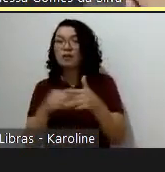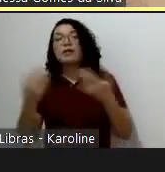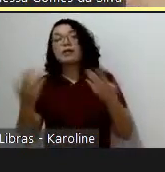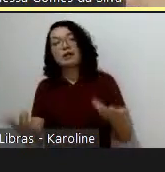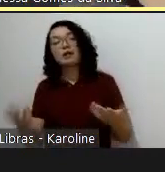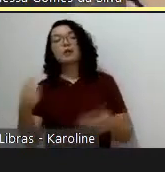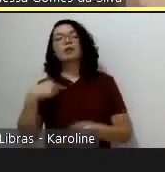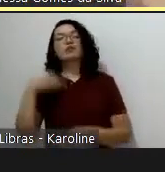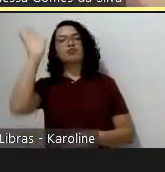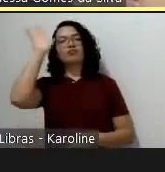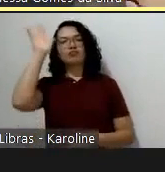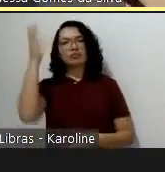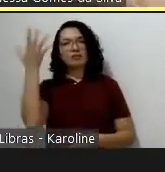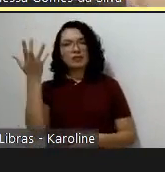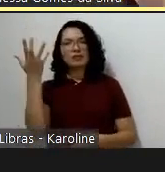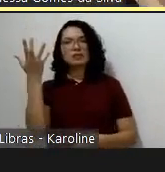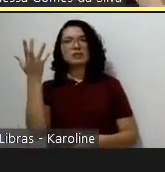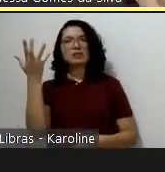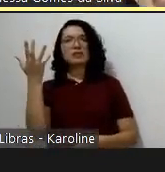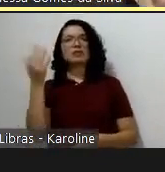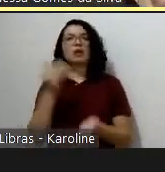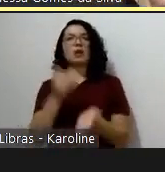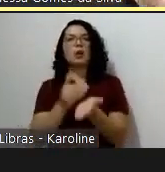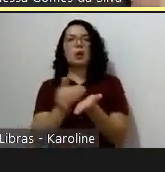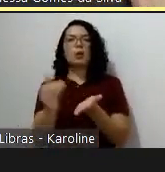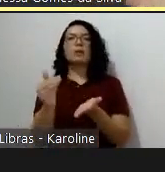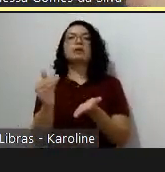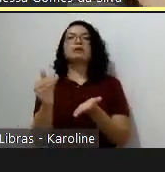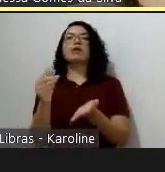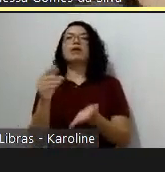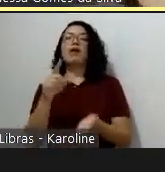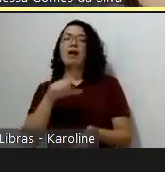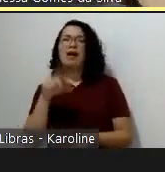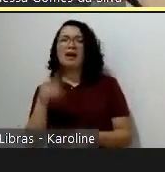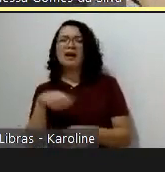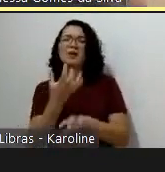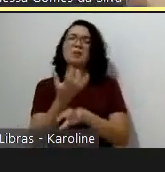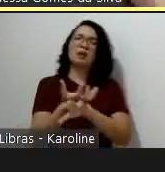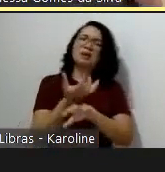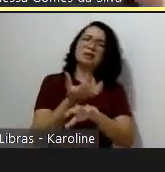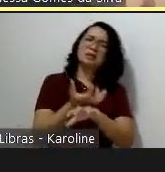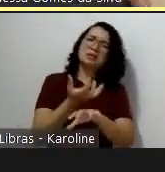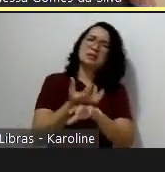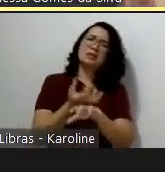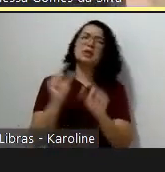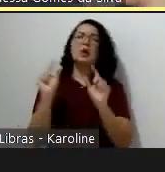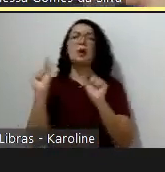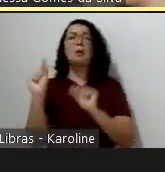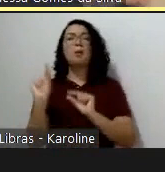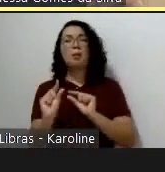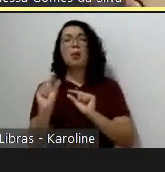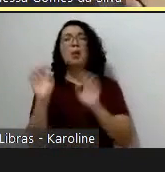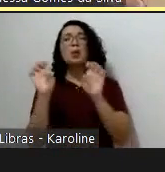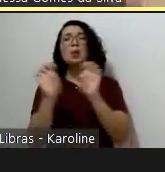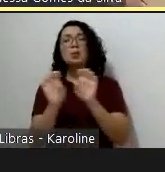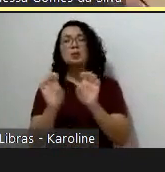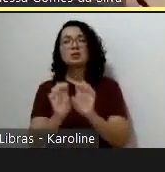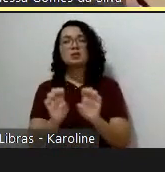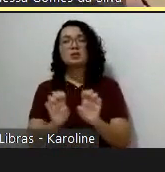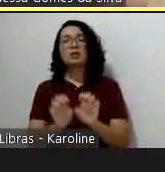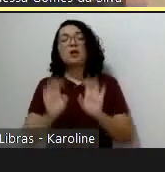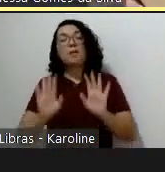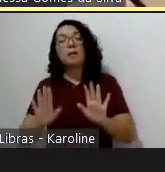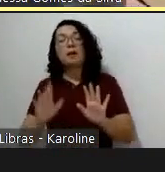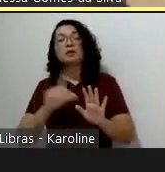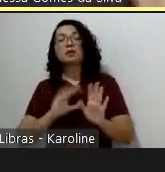inseri o assunto e inserimos um tutorial. Era uma disciplina pouco estruturada, orientada a problemas, com avaliações somativas com foco naquelas